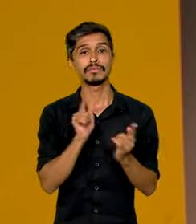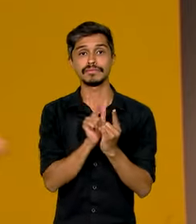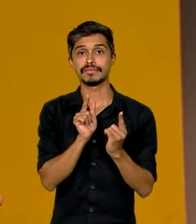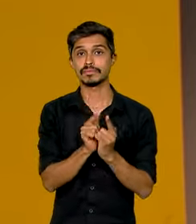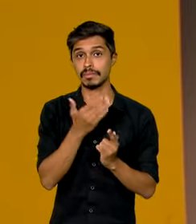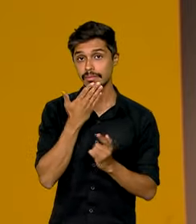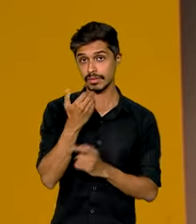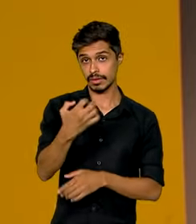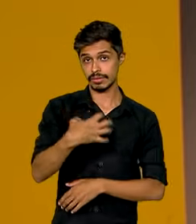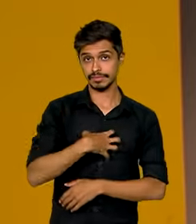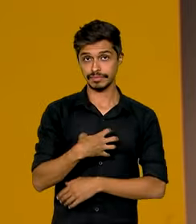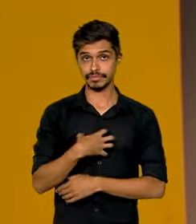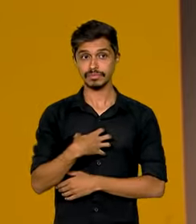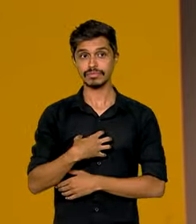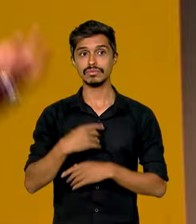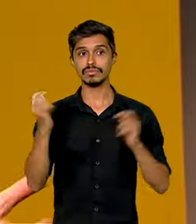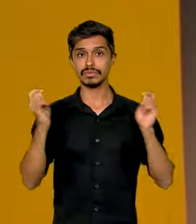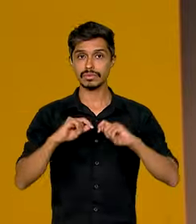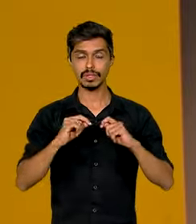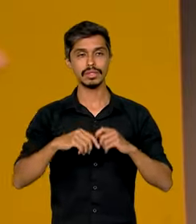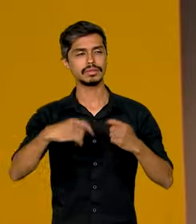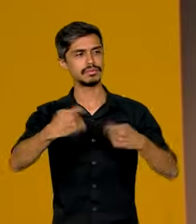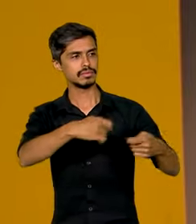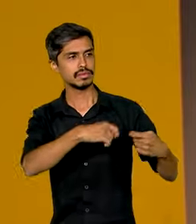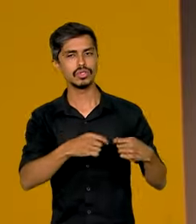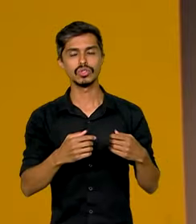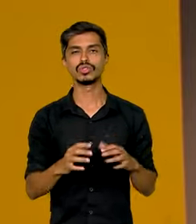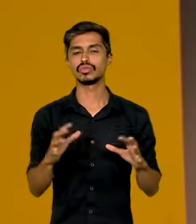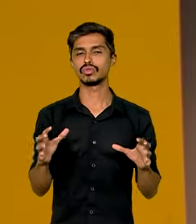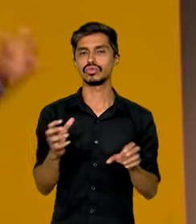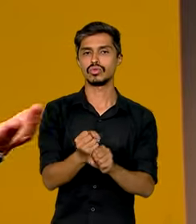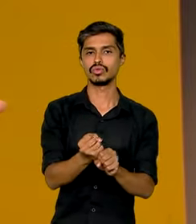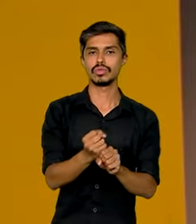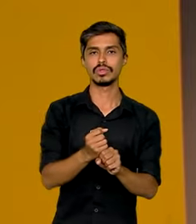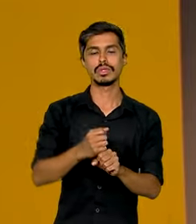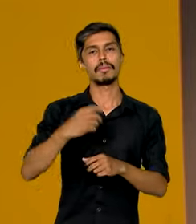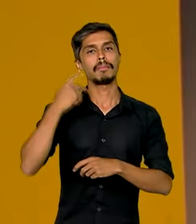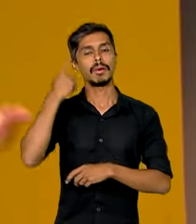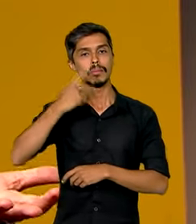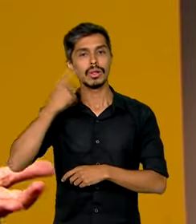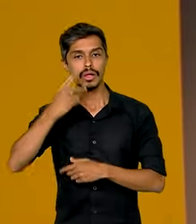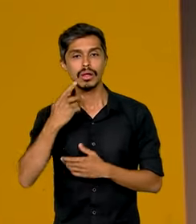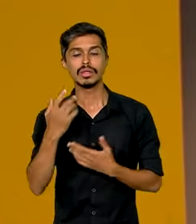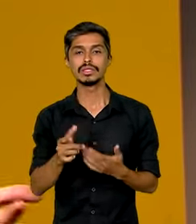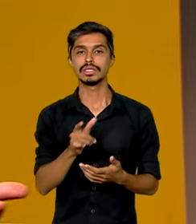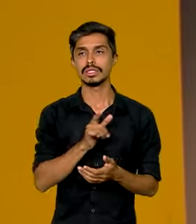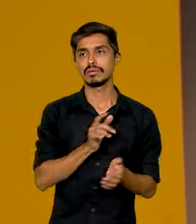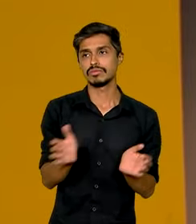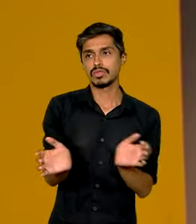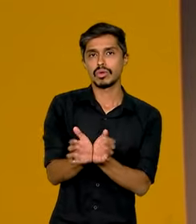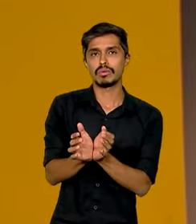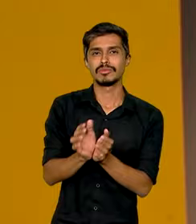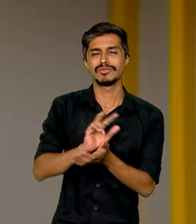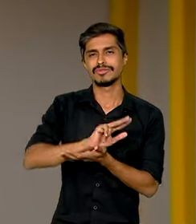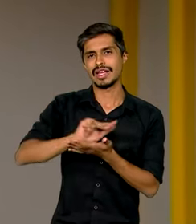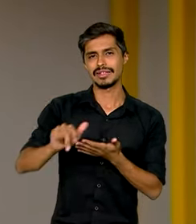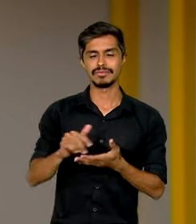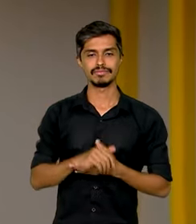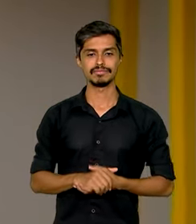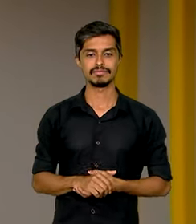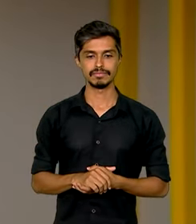da melhor maneira possível a necessidade desse conjunto da população que é formada por grupos, às vezes, tão diversos.